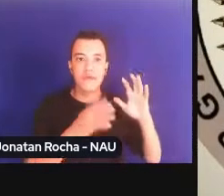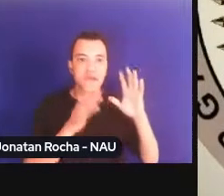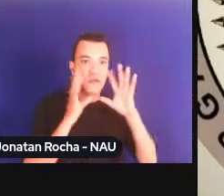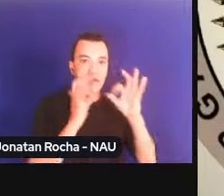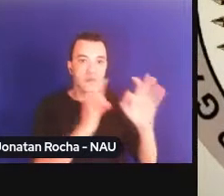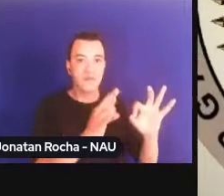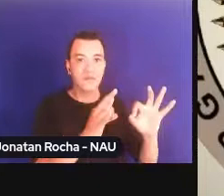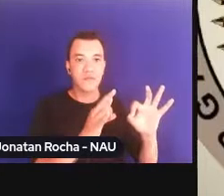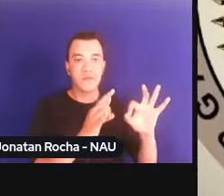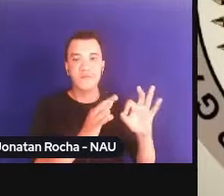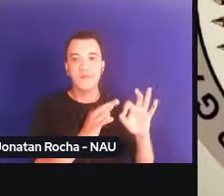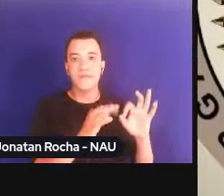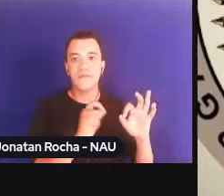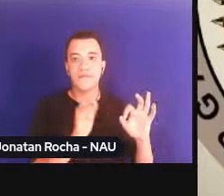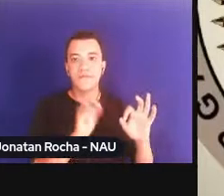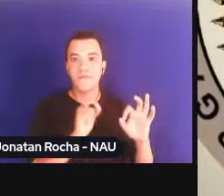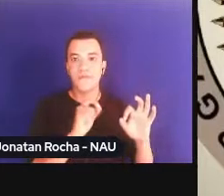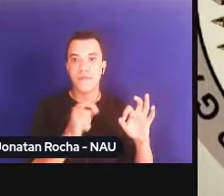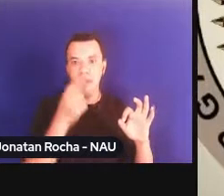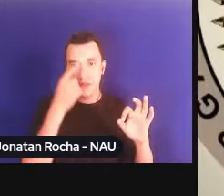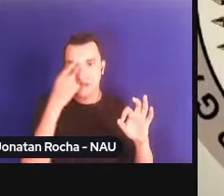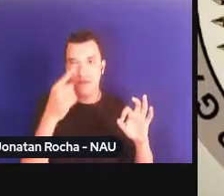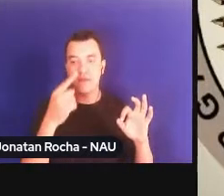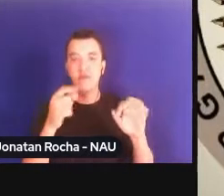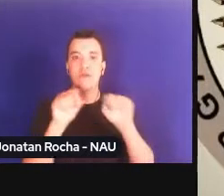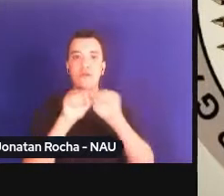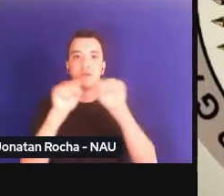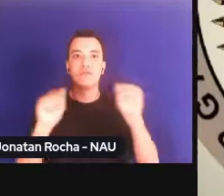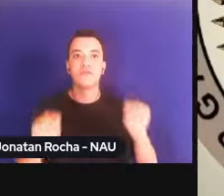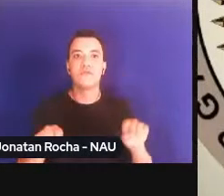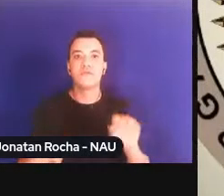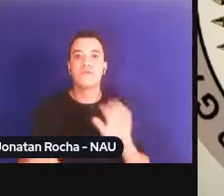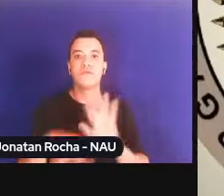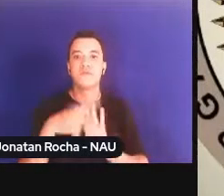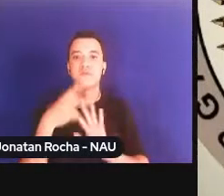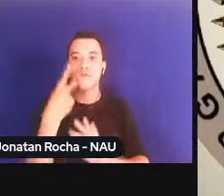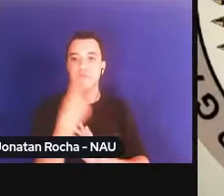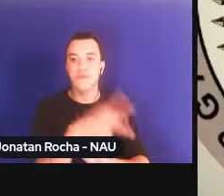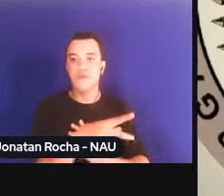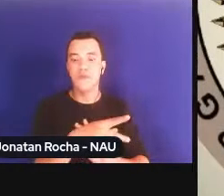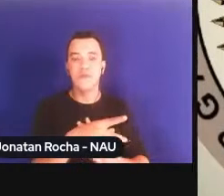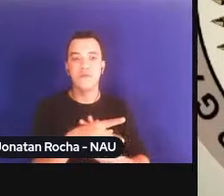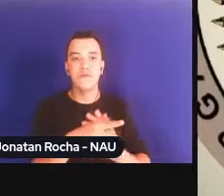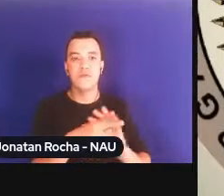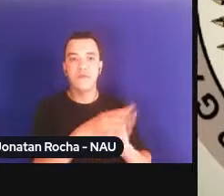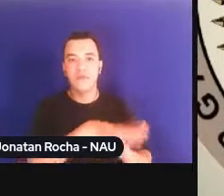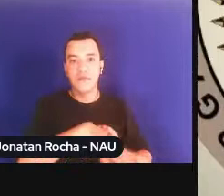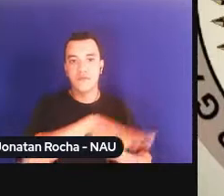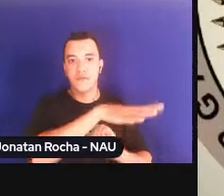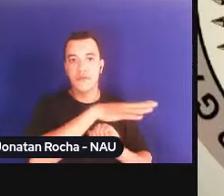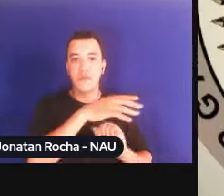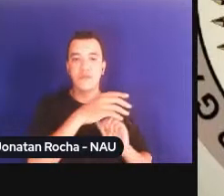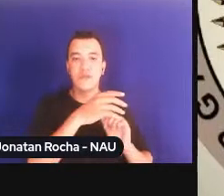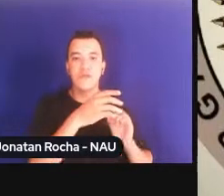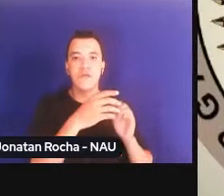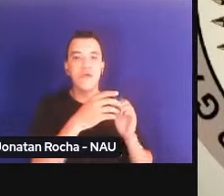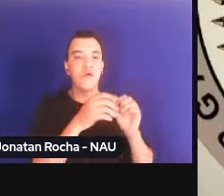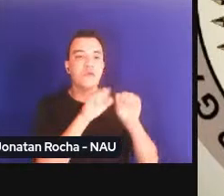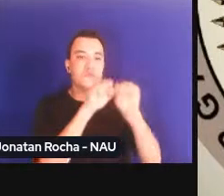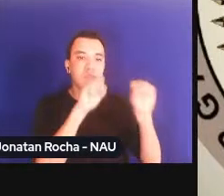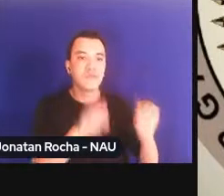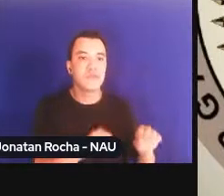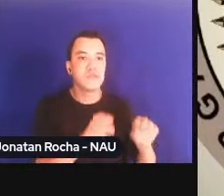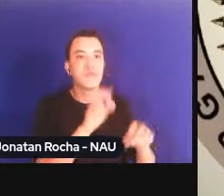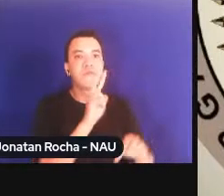de um sistema próprio, olhando para a nossa região, como expressão de um sistema regional de proteção de direitos humanos